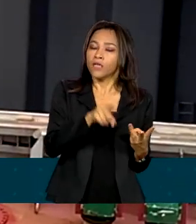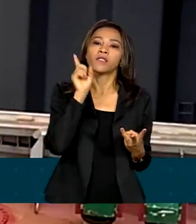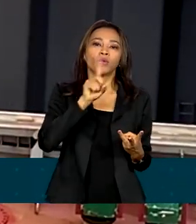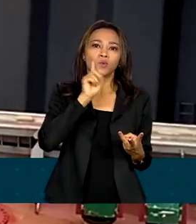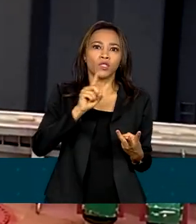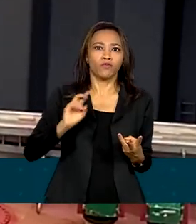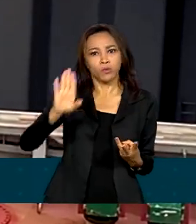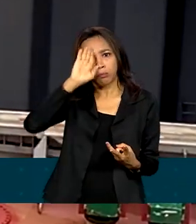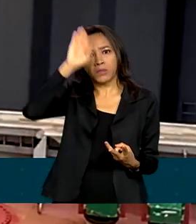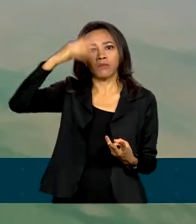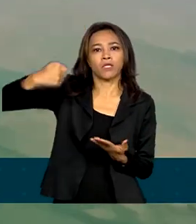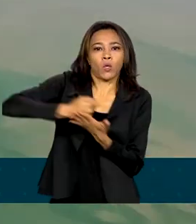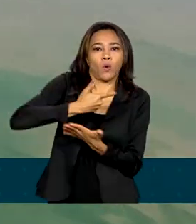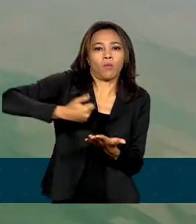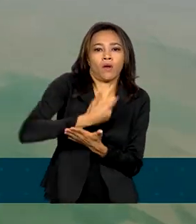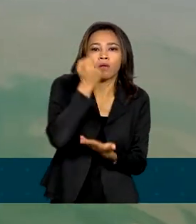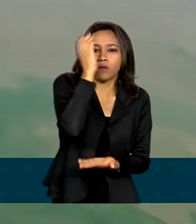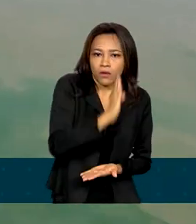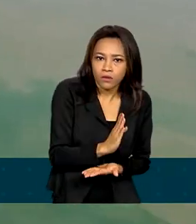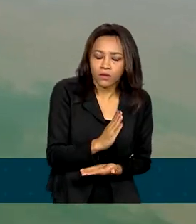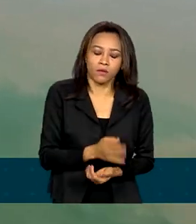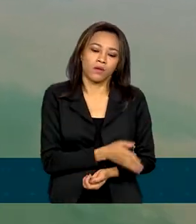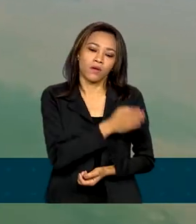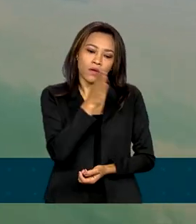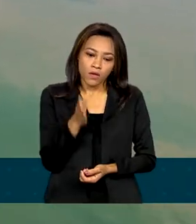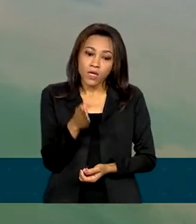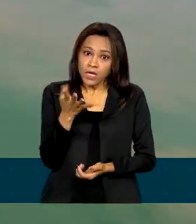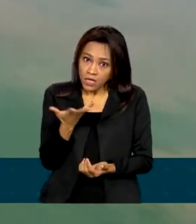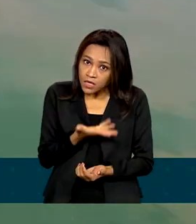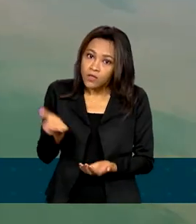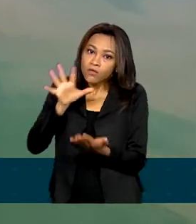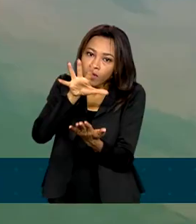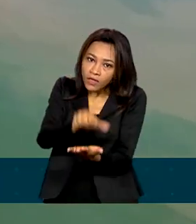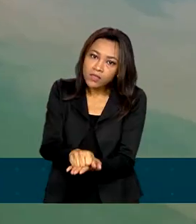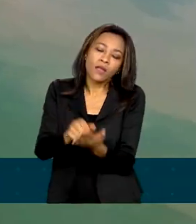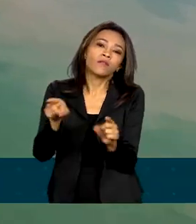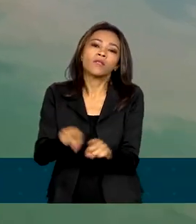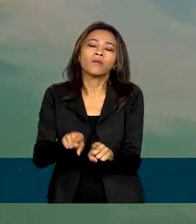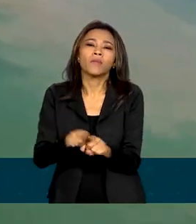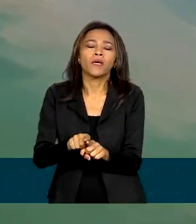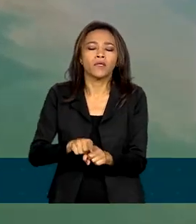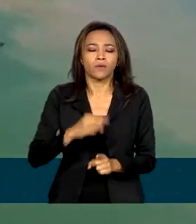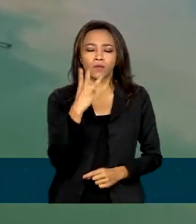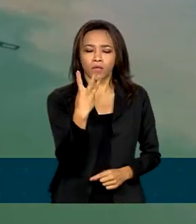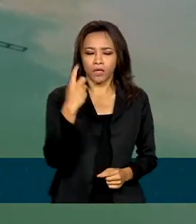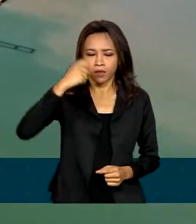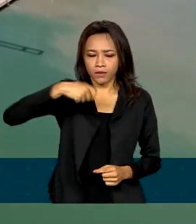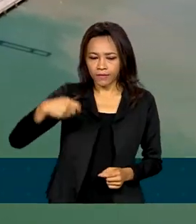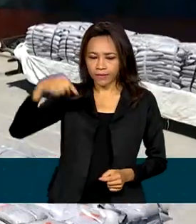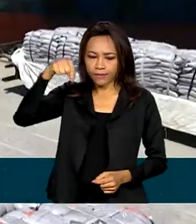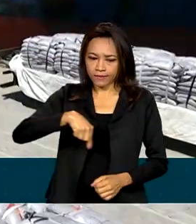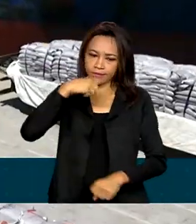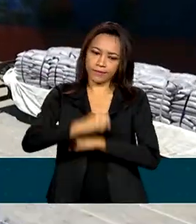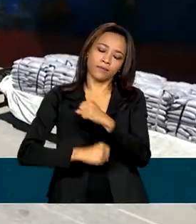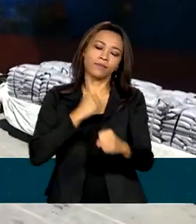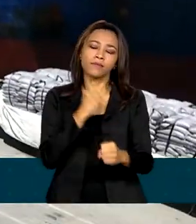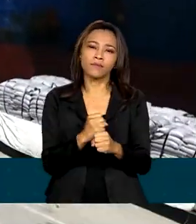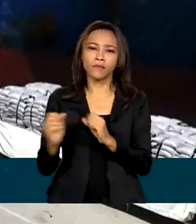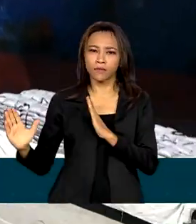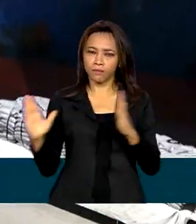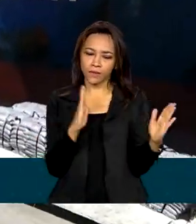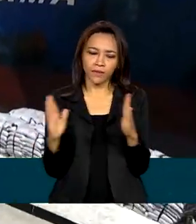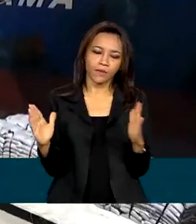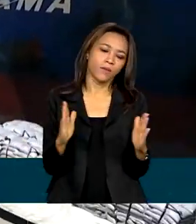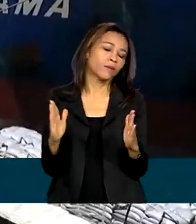compras nacionais. A tendência foi registrada também no primeiro trimestre deste ano. No período,